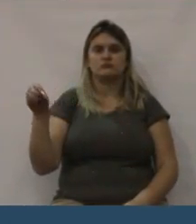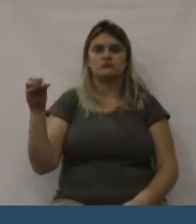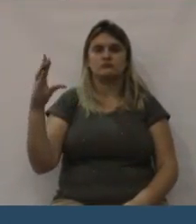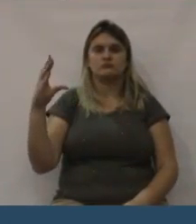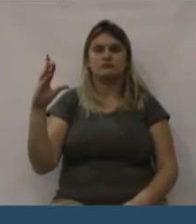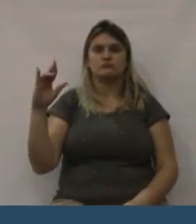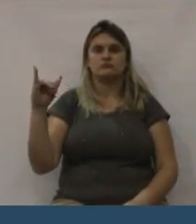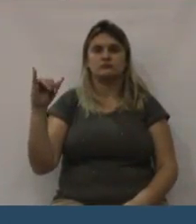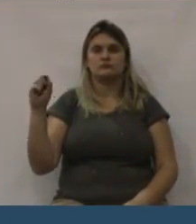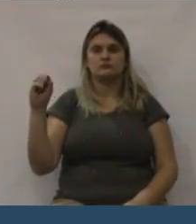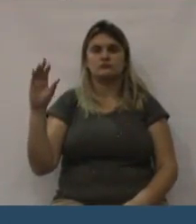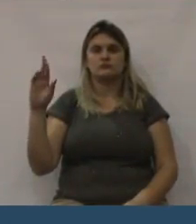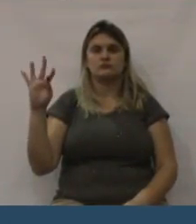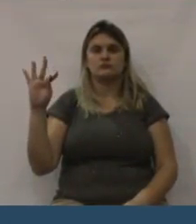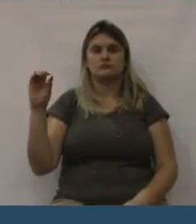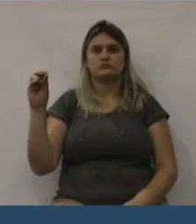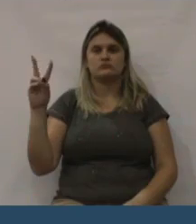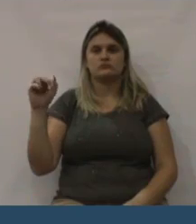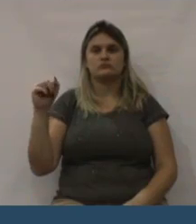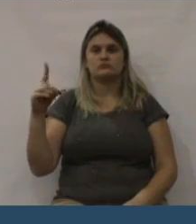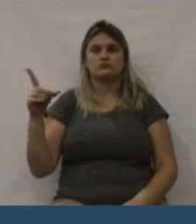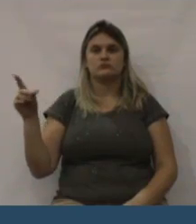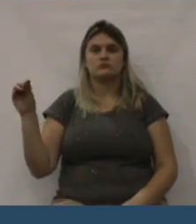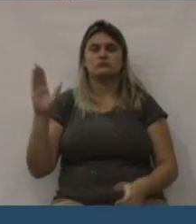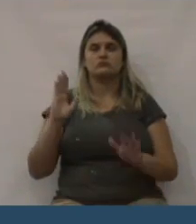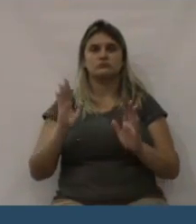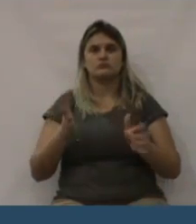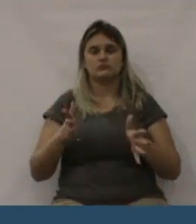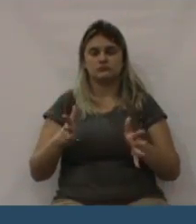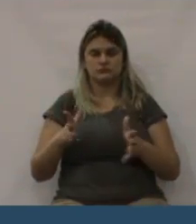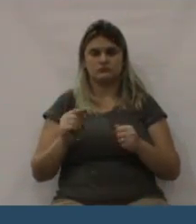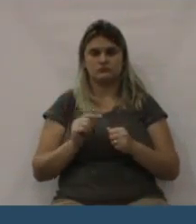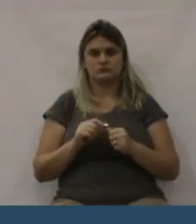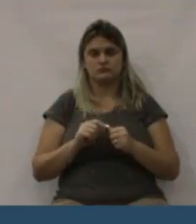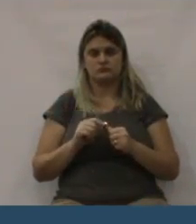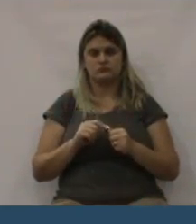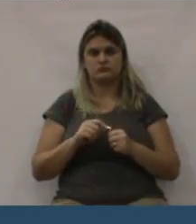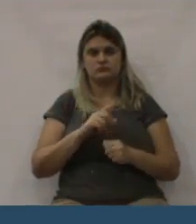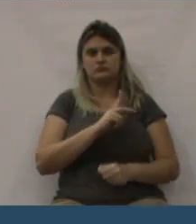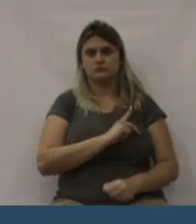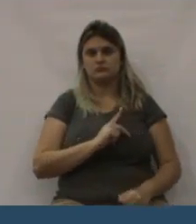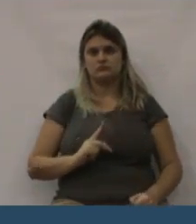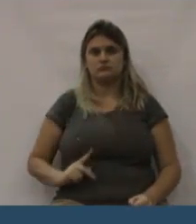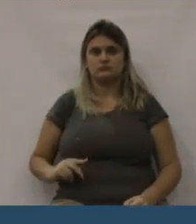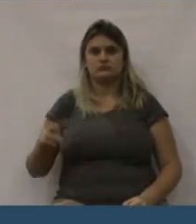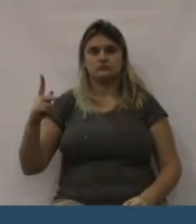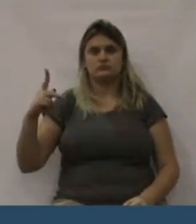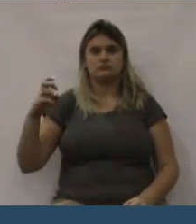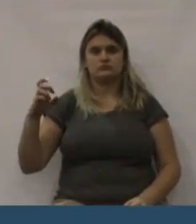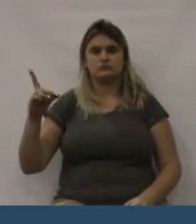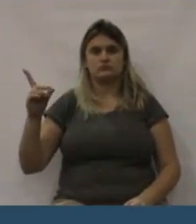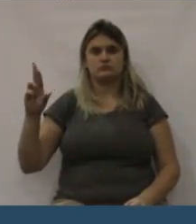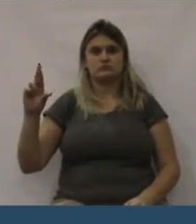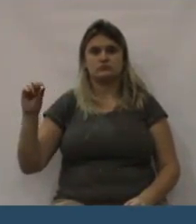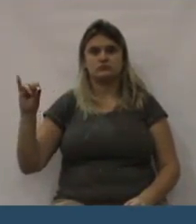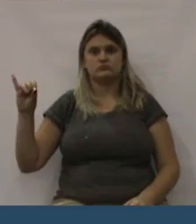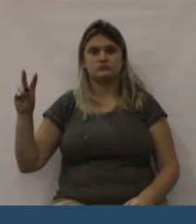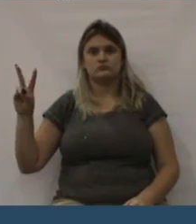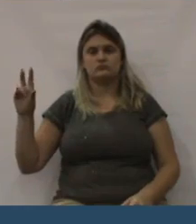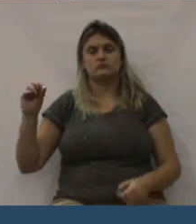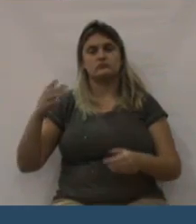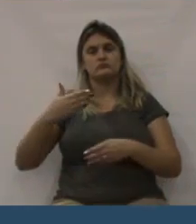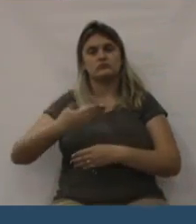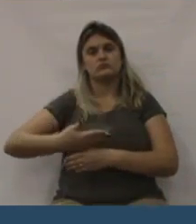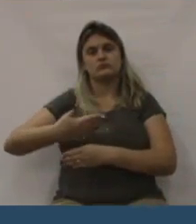sabe, e todos nós sabemos a importância e a precisão de um ônibus novo para